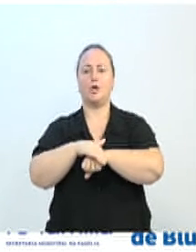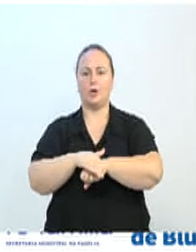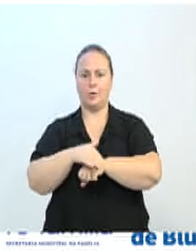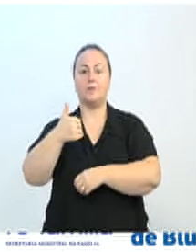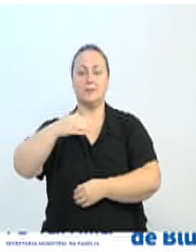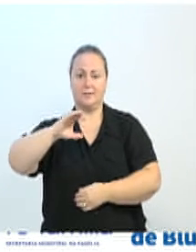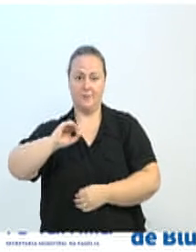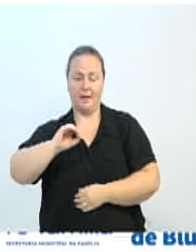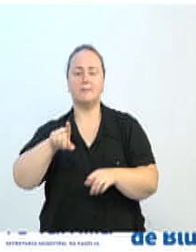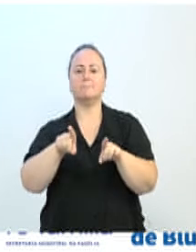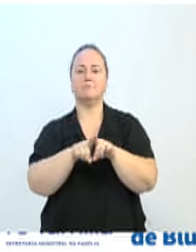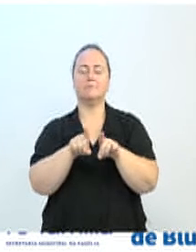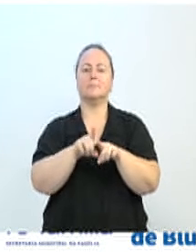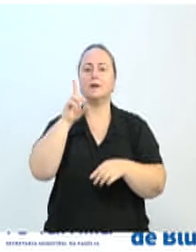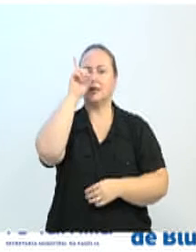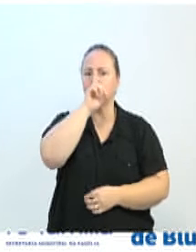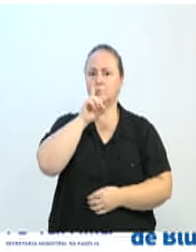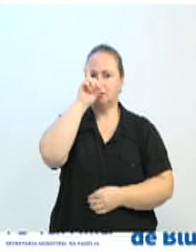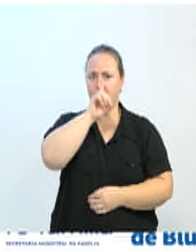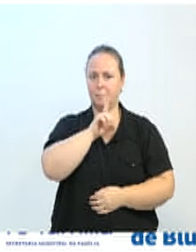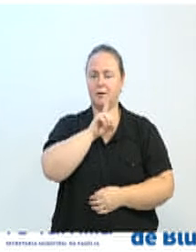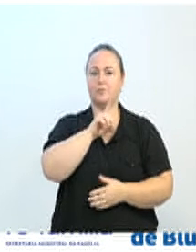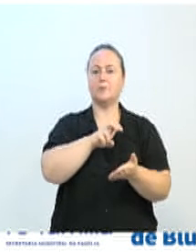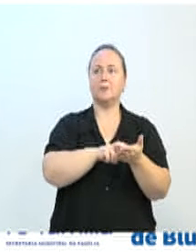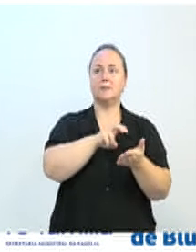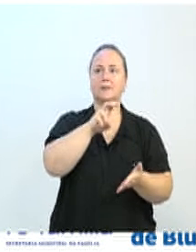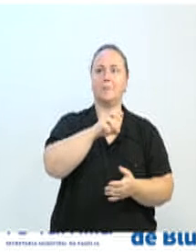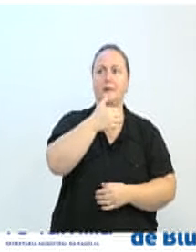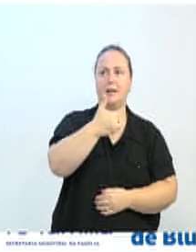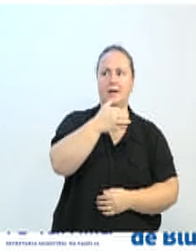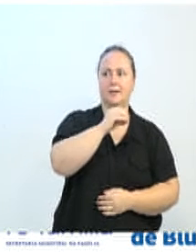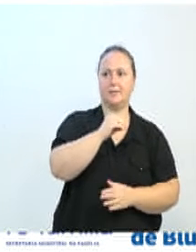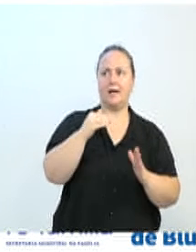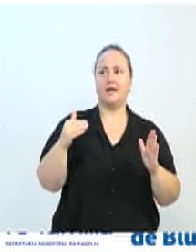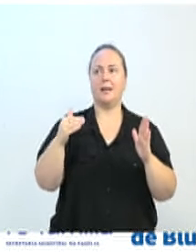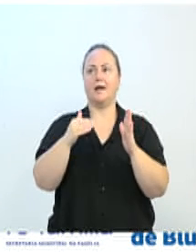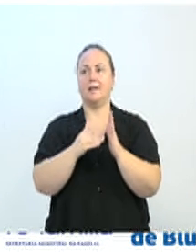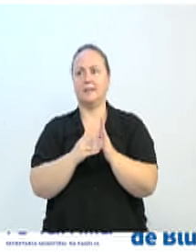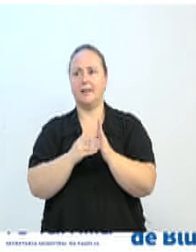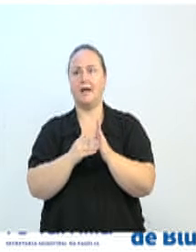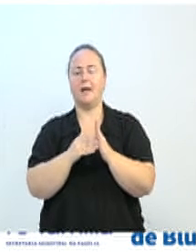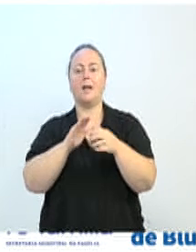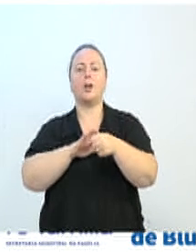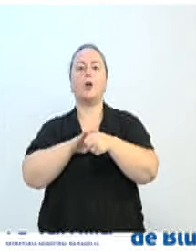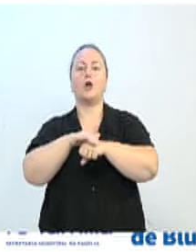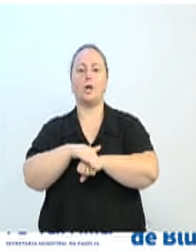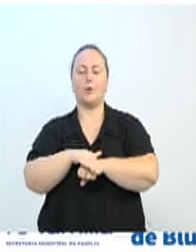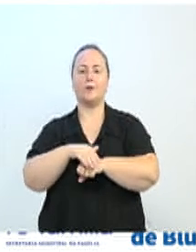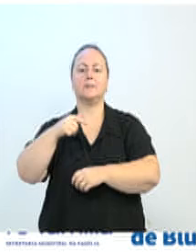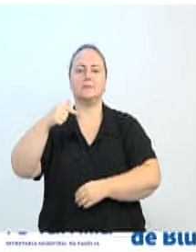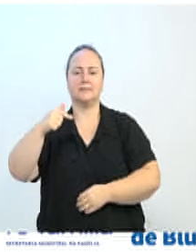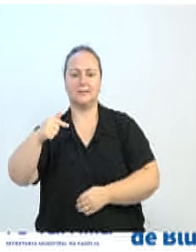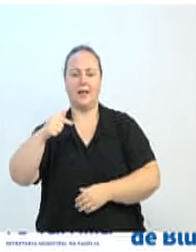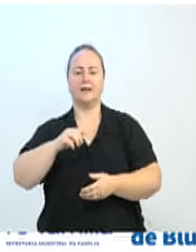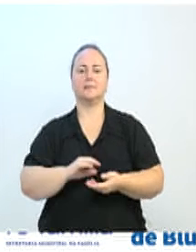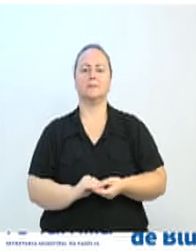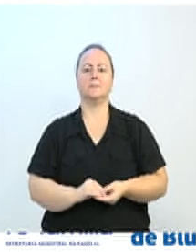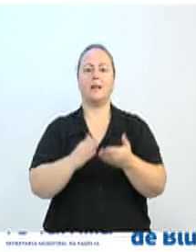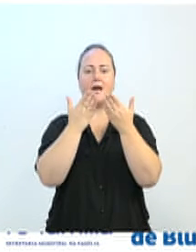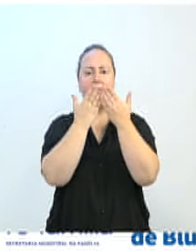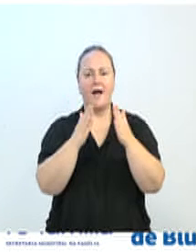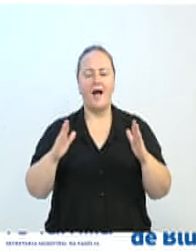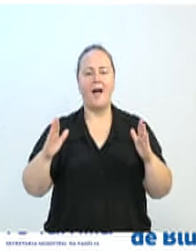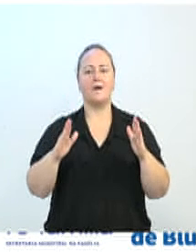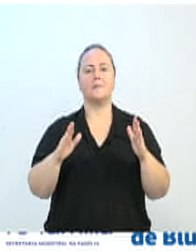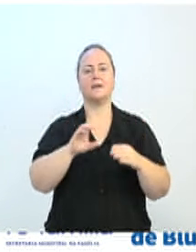domingo, dia 5, das 10 às 19 horas. A cerimônia de abertura está prevista para o dia 4, às 9h30 da